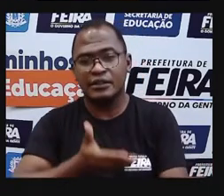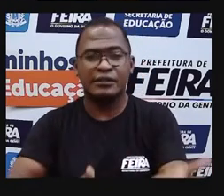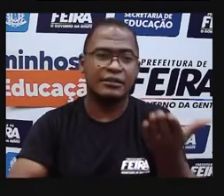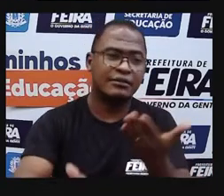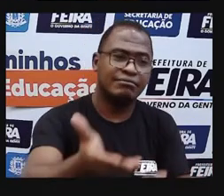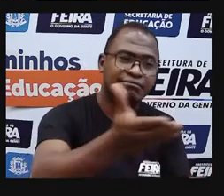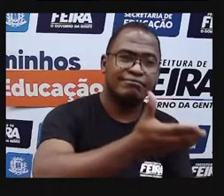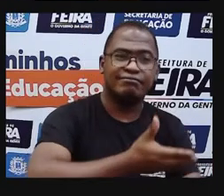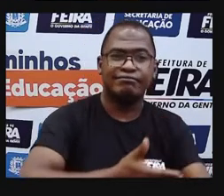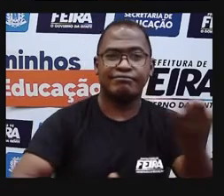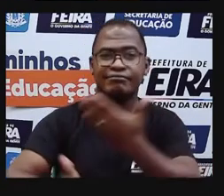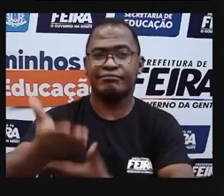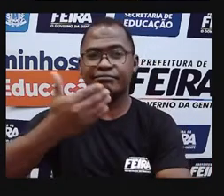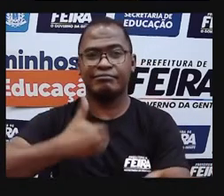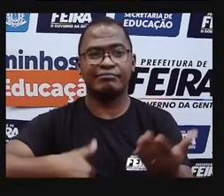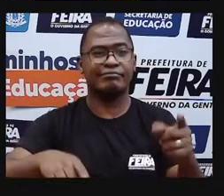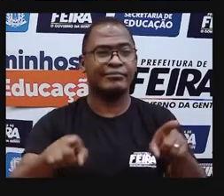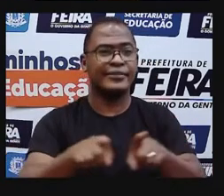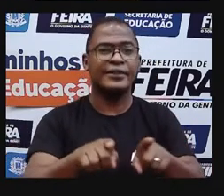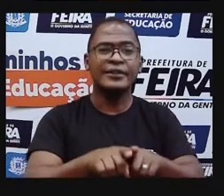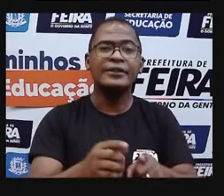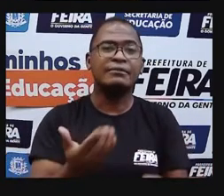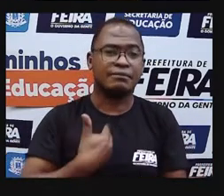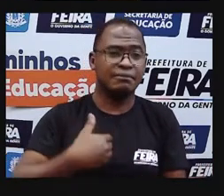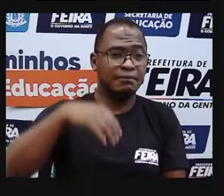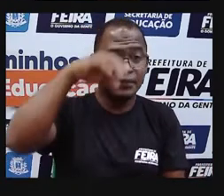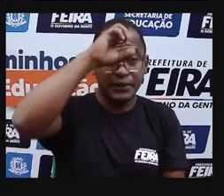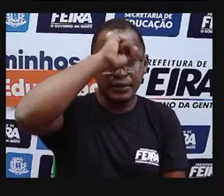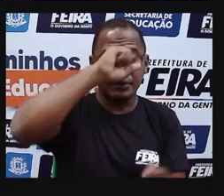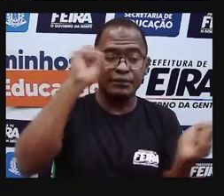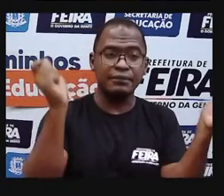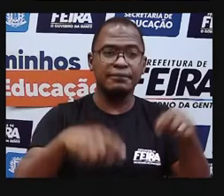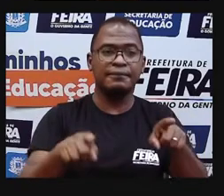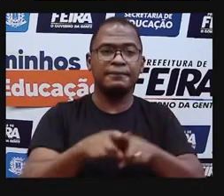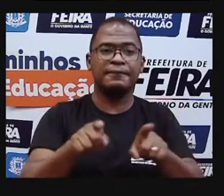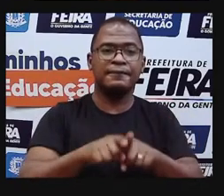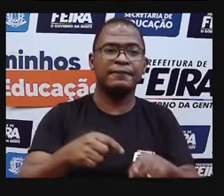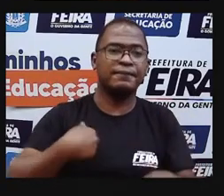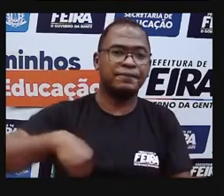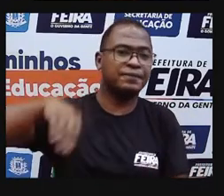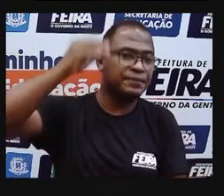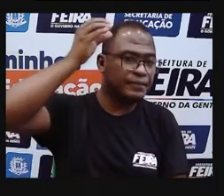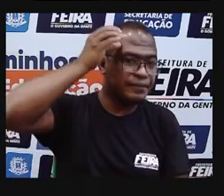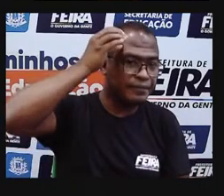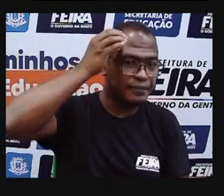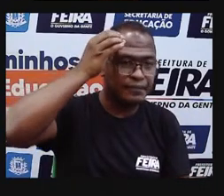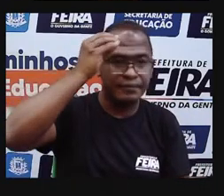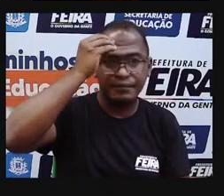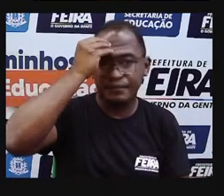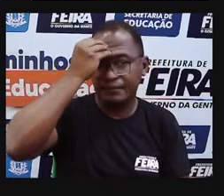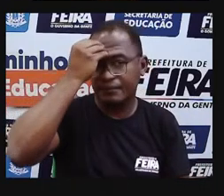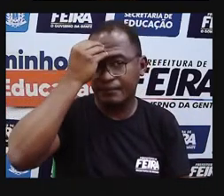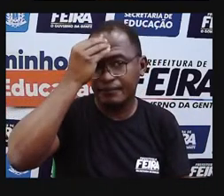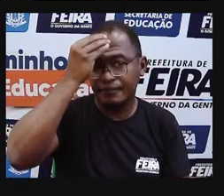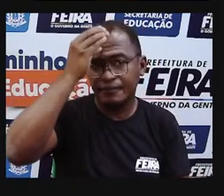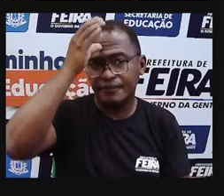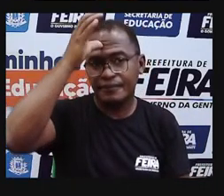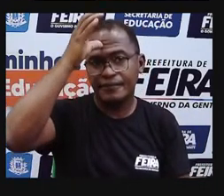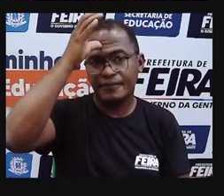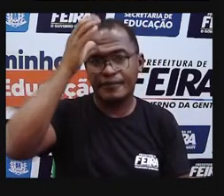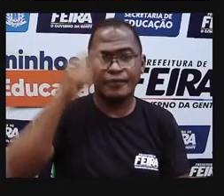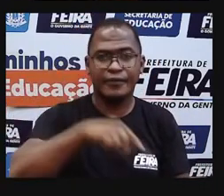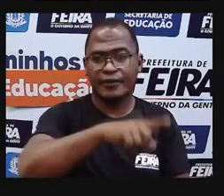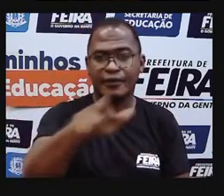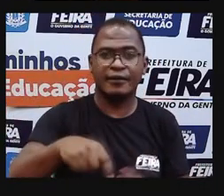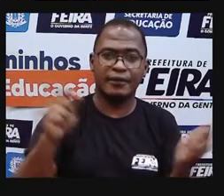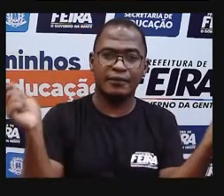reflexiva, ativa, que a gente constrói o nosso conhecimento. Então, que vocês possam criar possibilidades